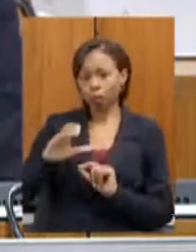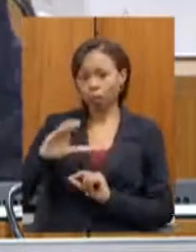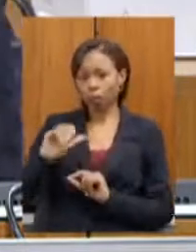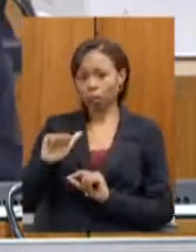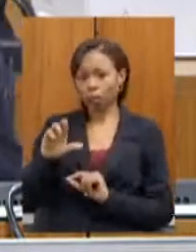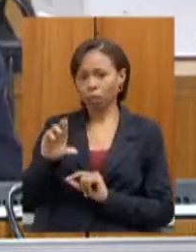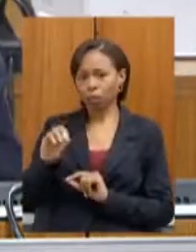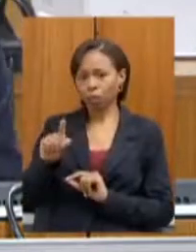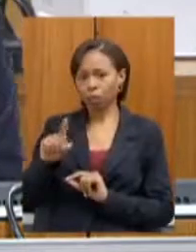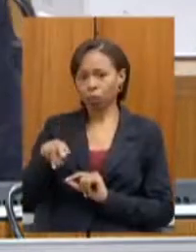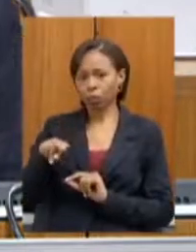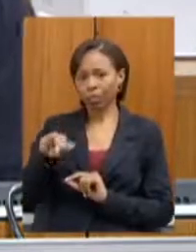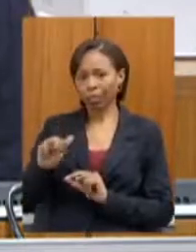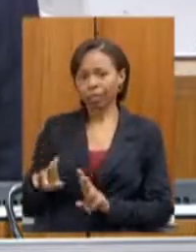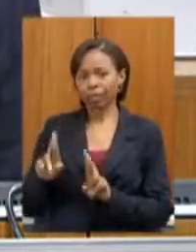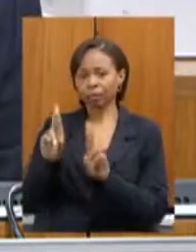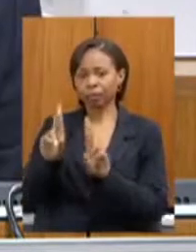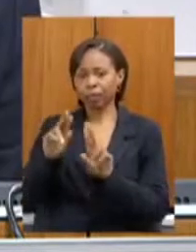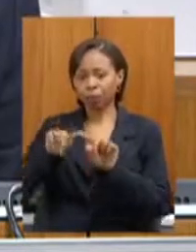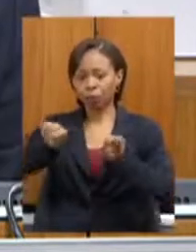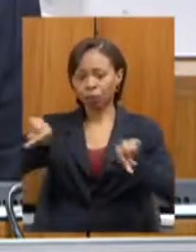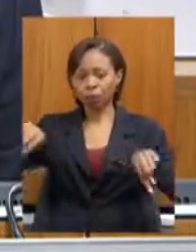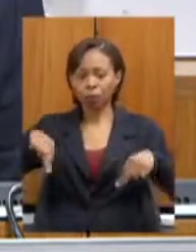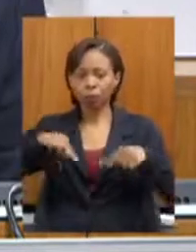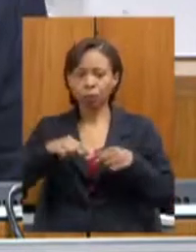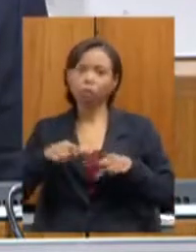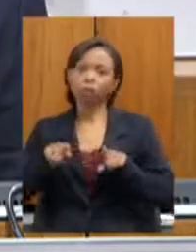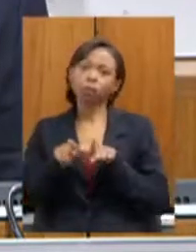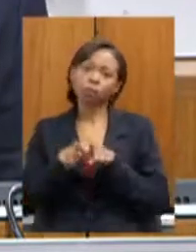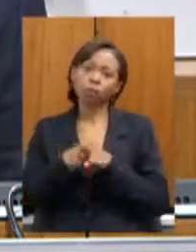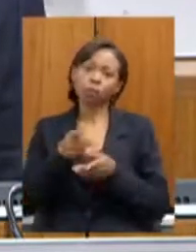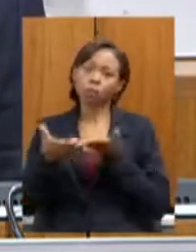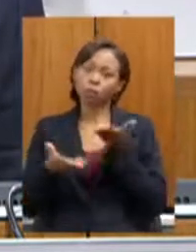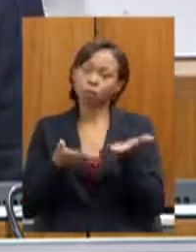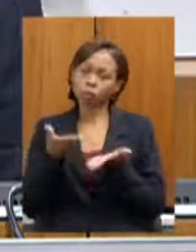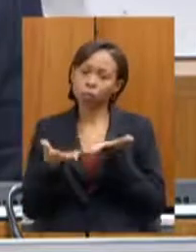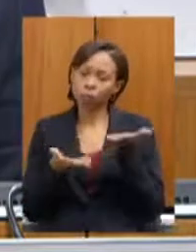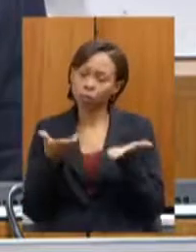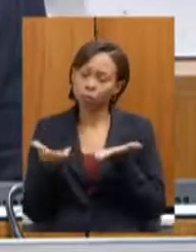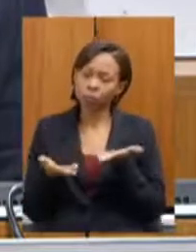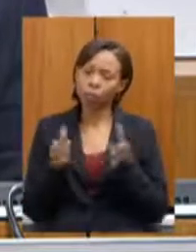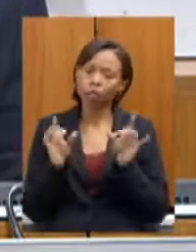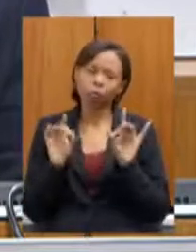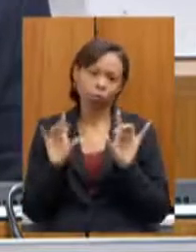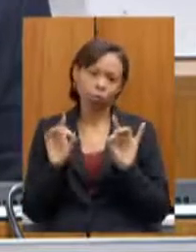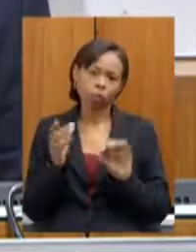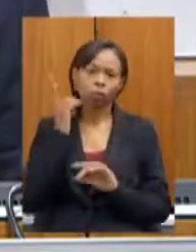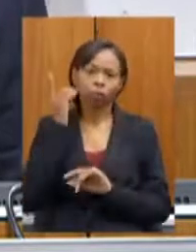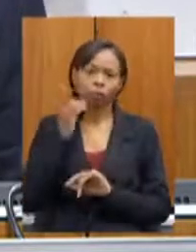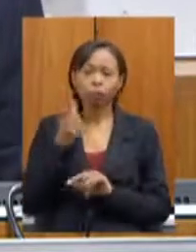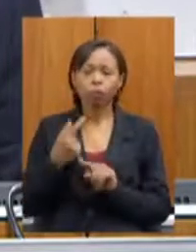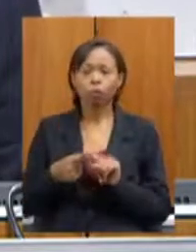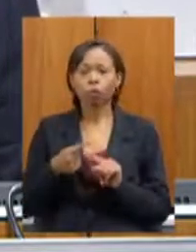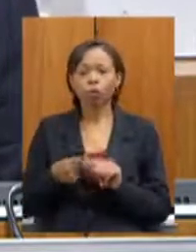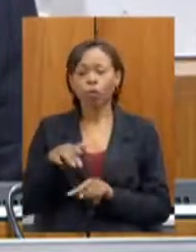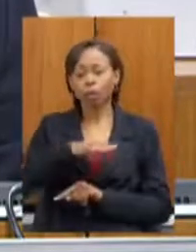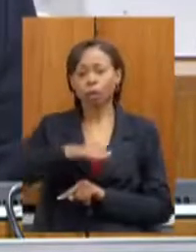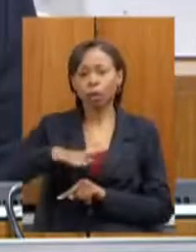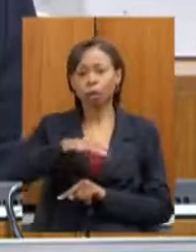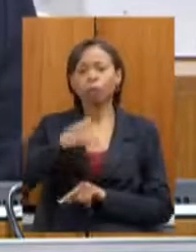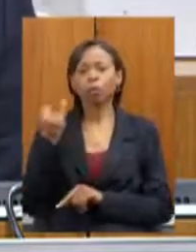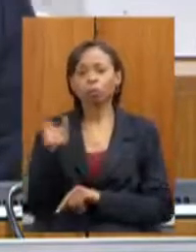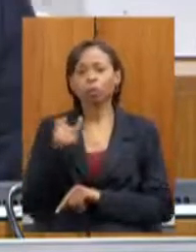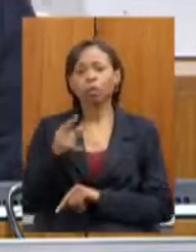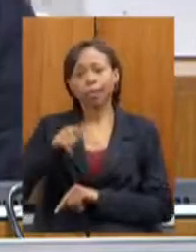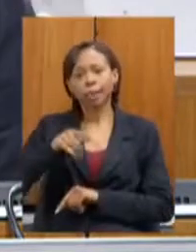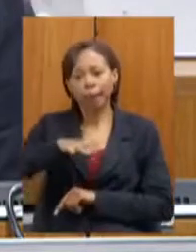nosso gabinete, dar esse atendimento especial aos nossos deputados em uma área tão estratégica e tão importante como a infraestrutura.